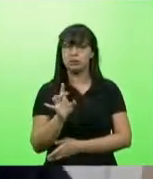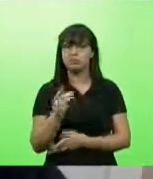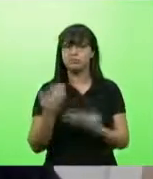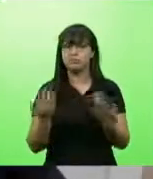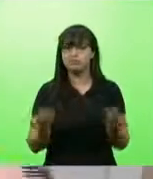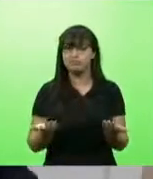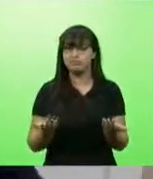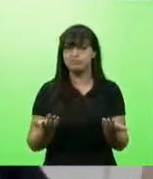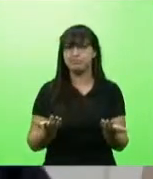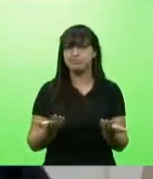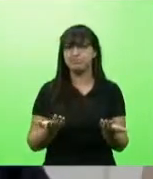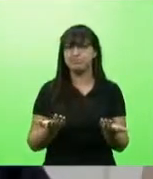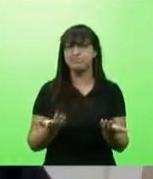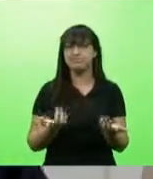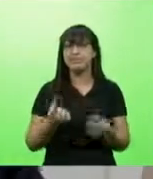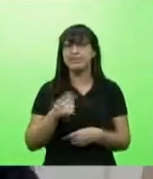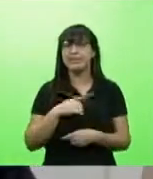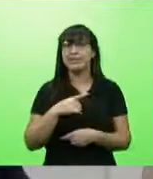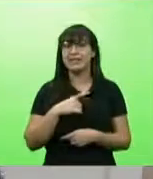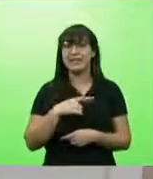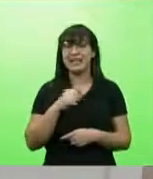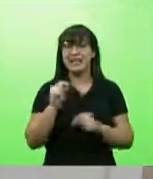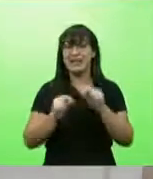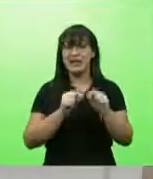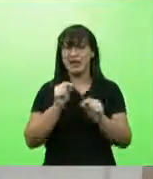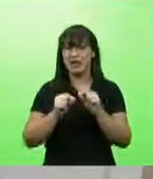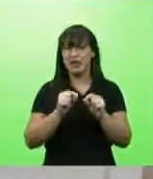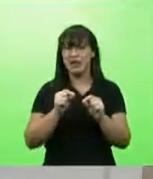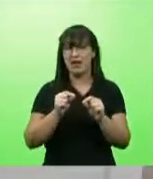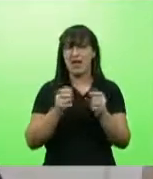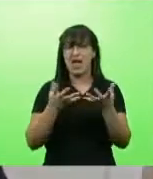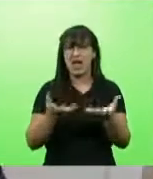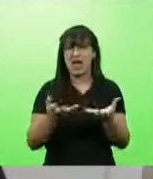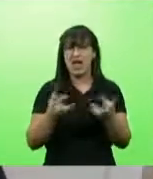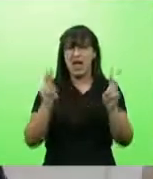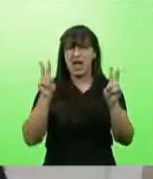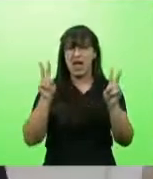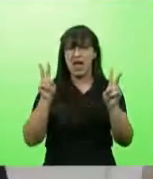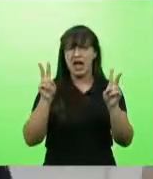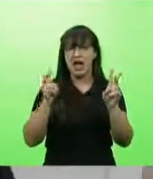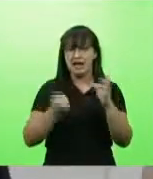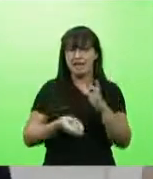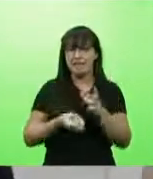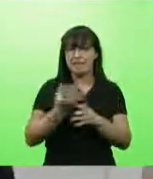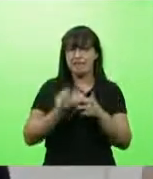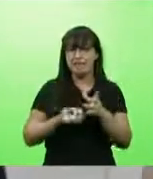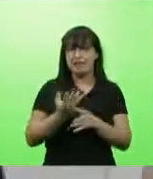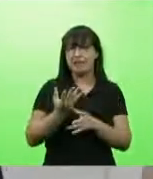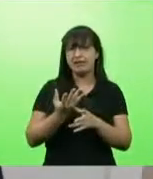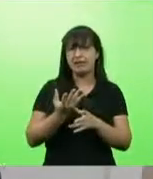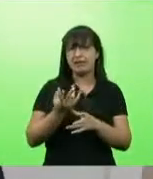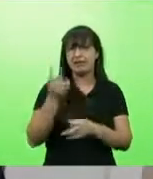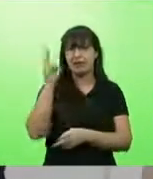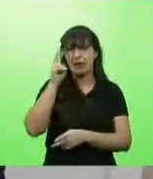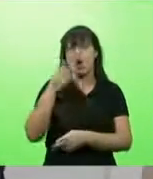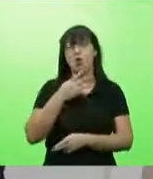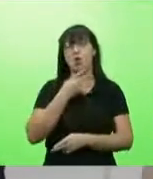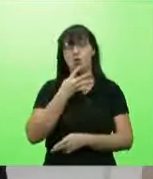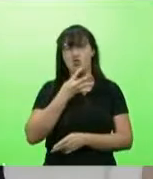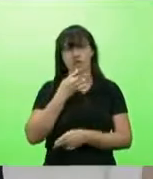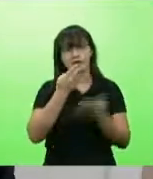está tentando criar em cima de Rancho Queimado. Conheço a prefeita,